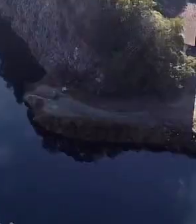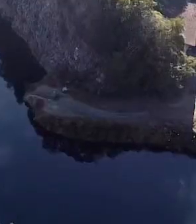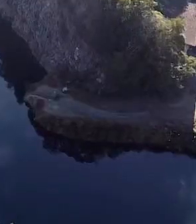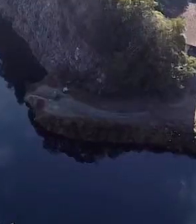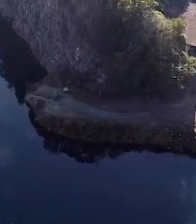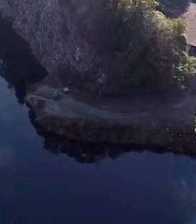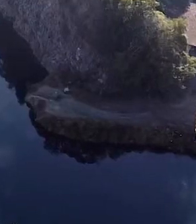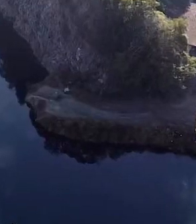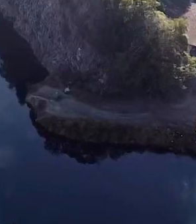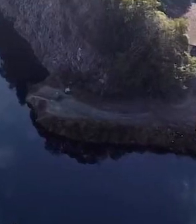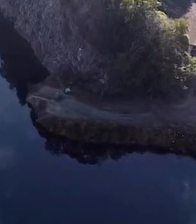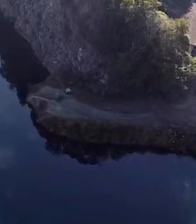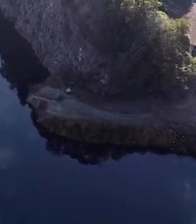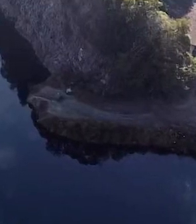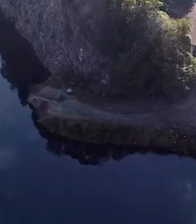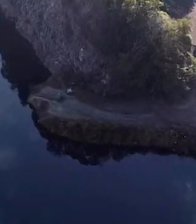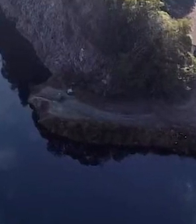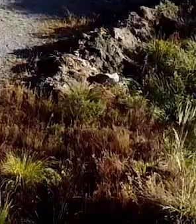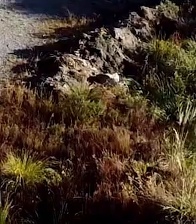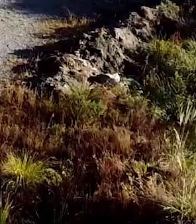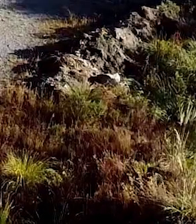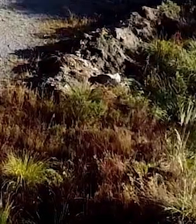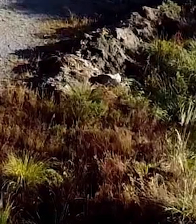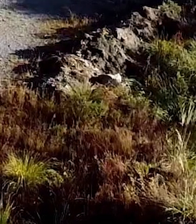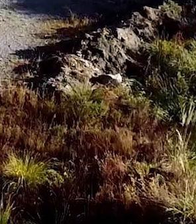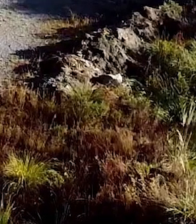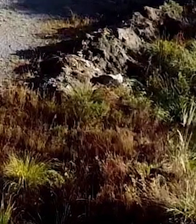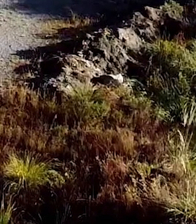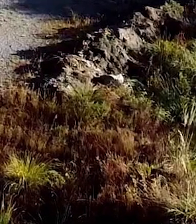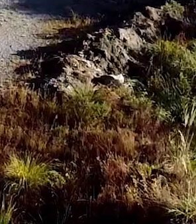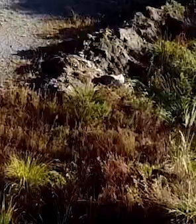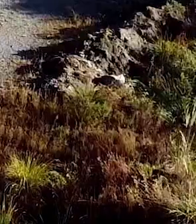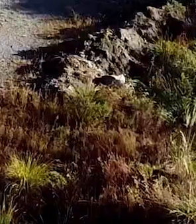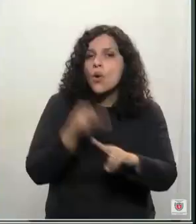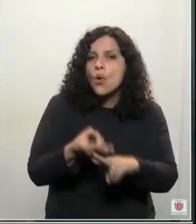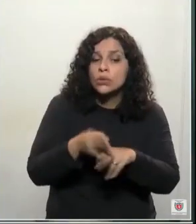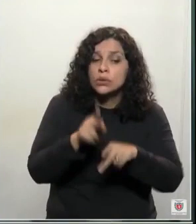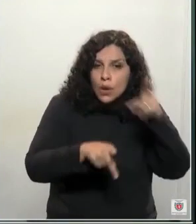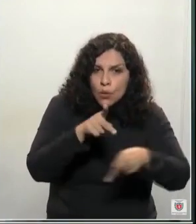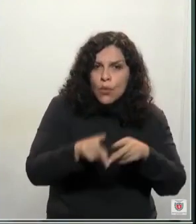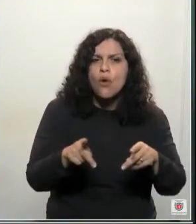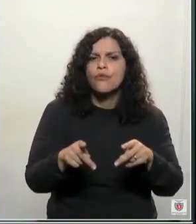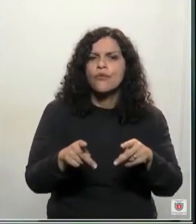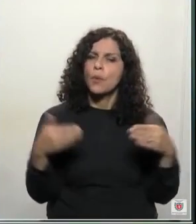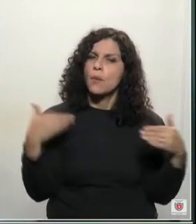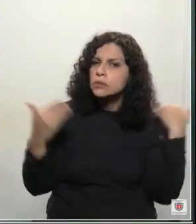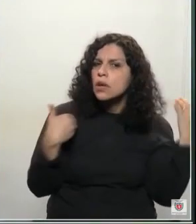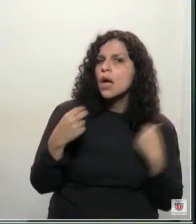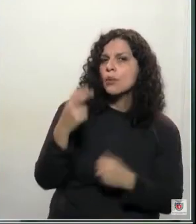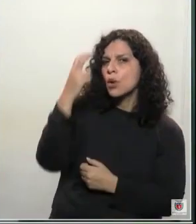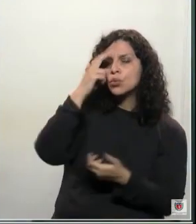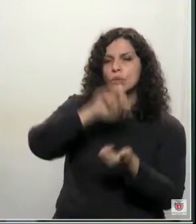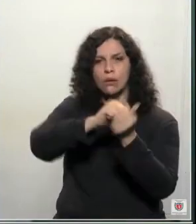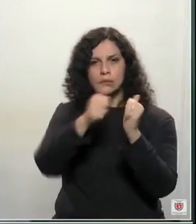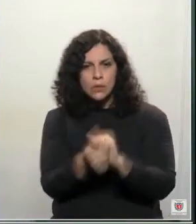áreas de unidades de conservação, trazendo novas áreas que possam ser utilizadas pela população para o lazer, para a cultura, para o